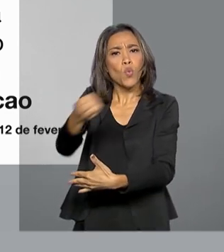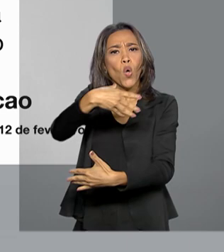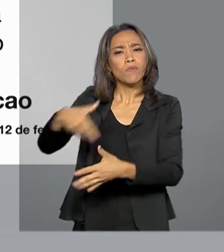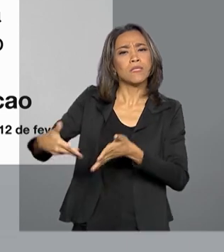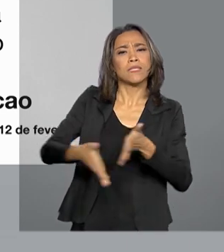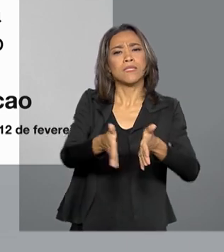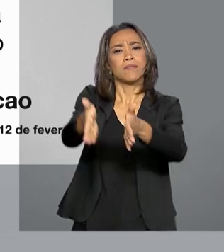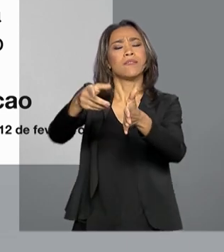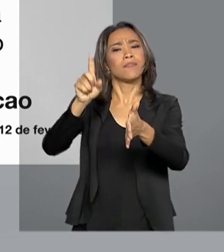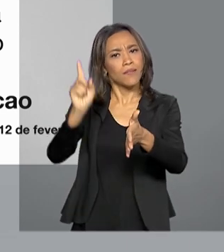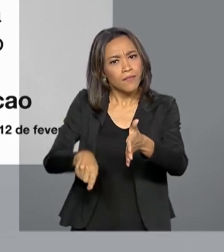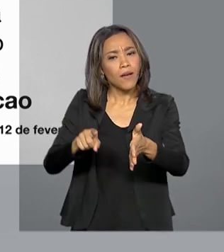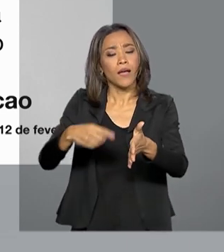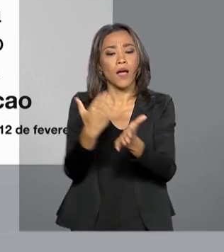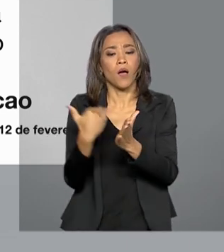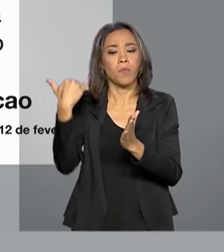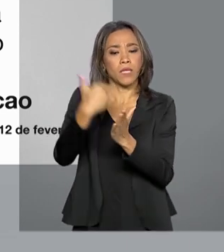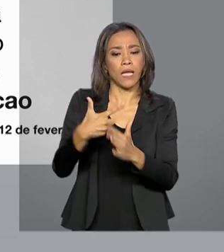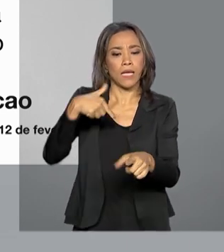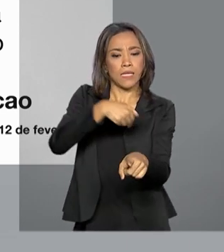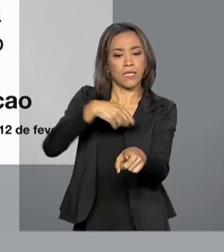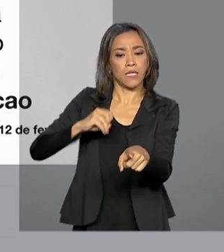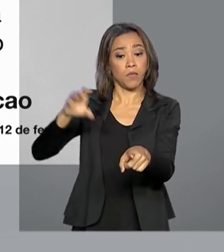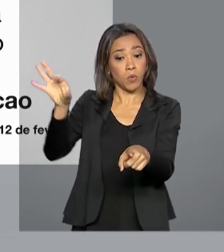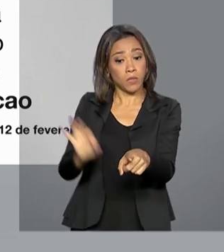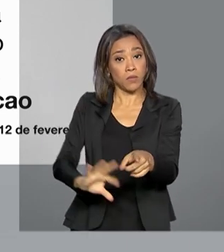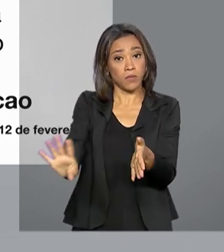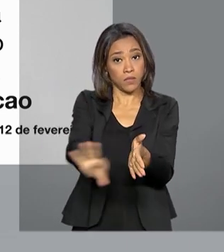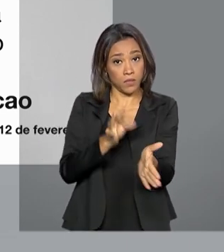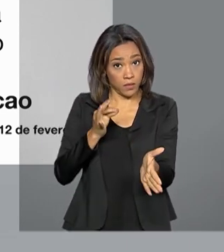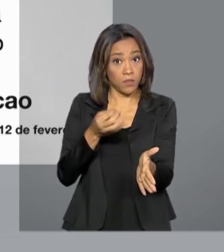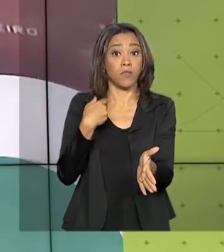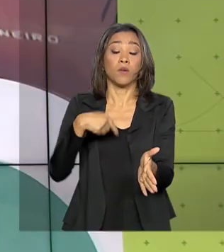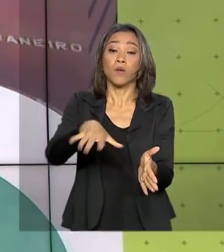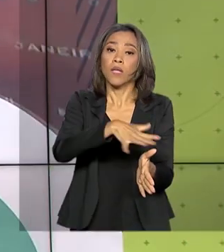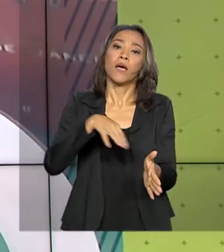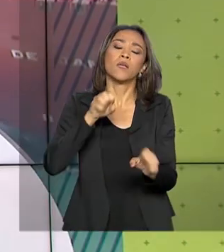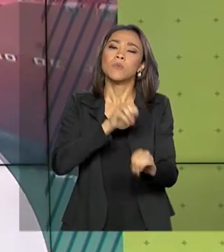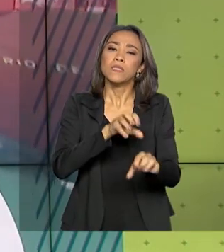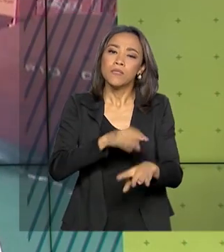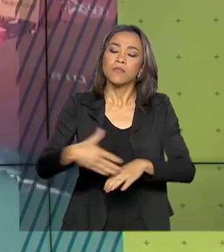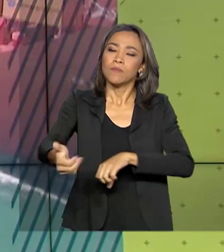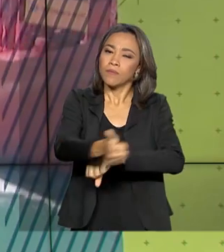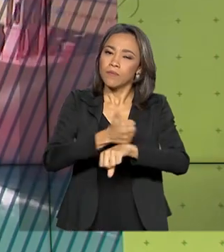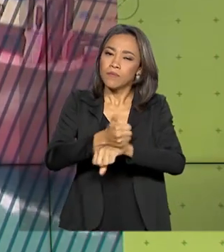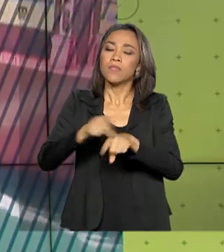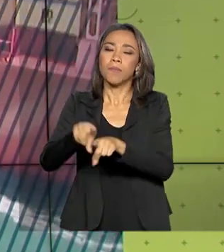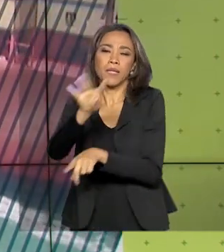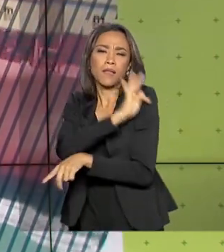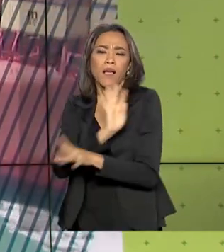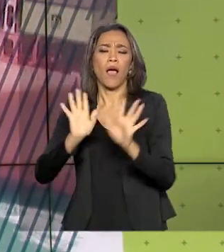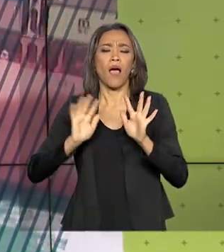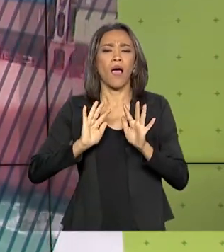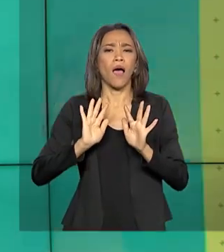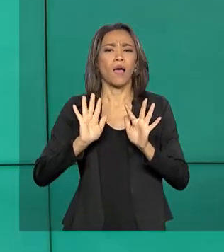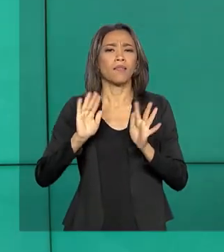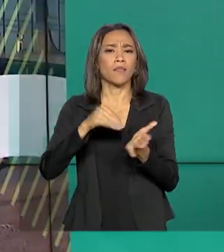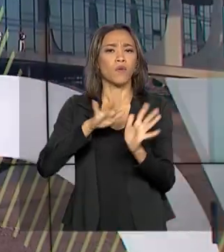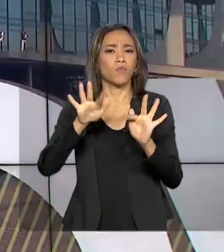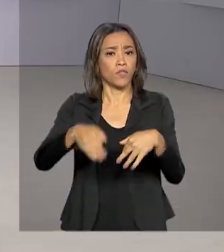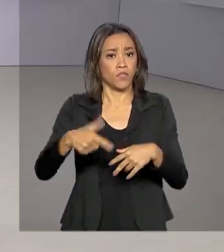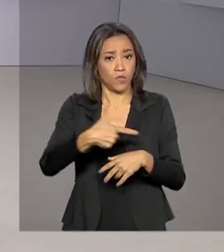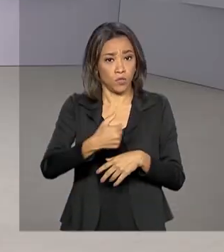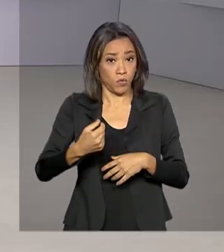pretende aumentar em mais de 70% as matrículas na educação técnica e profissional até o fim de 2023.